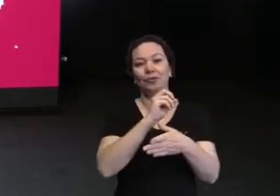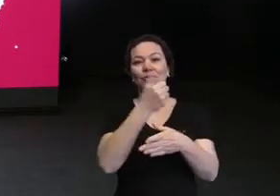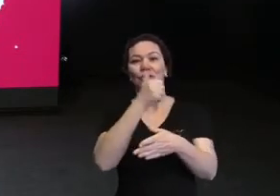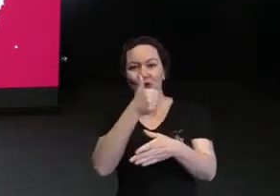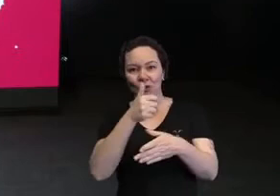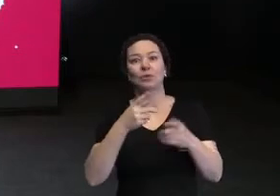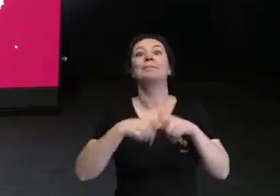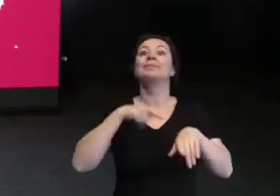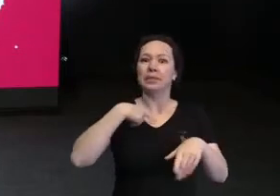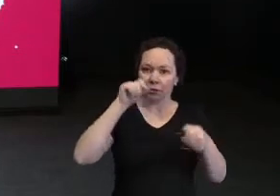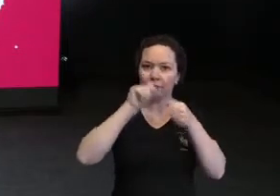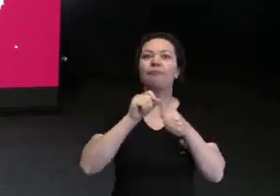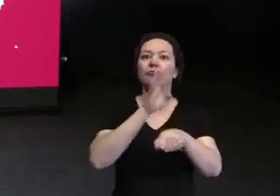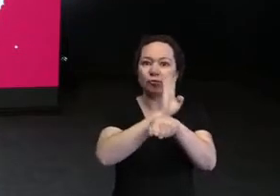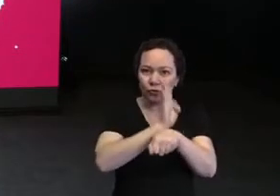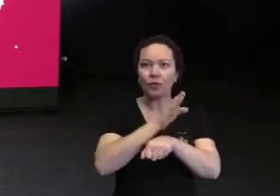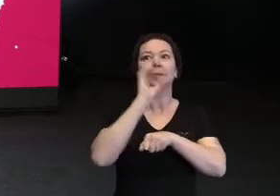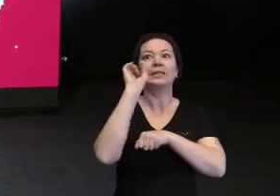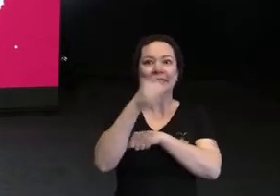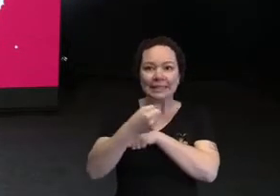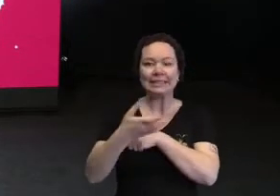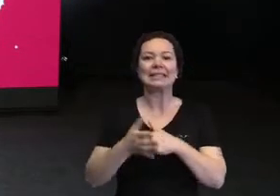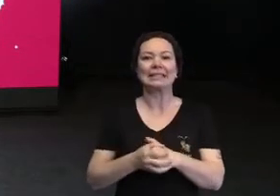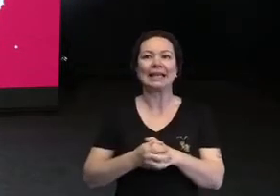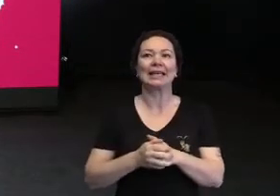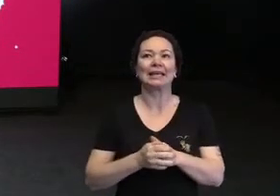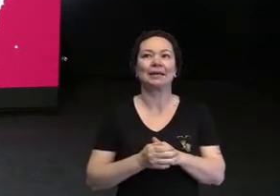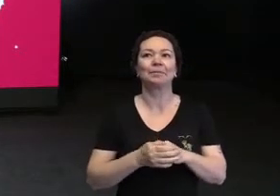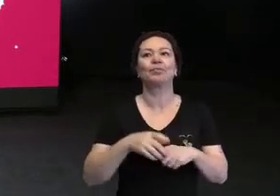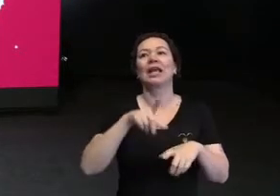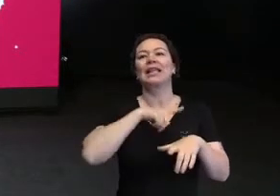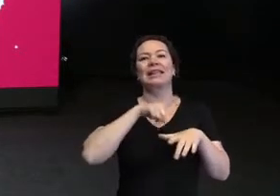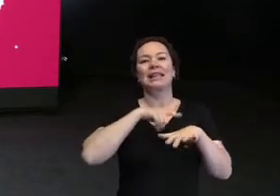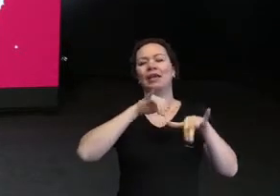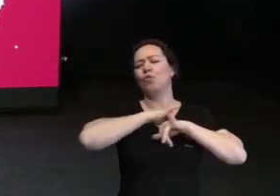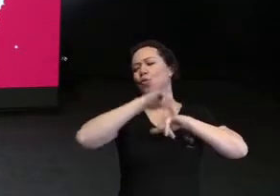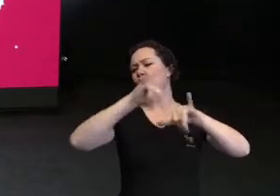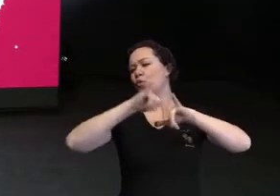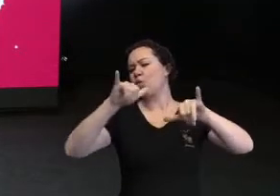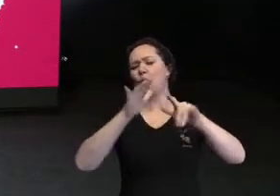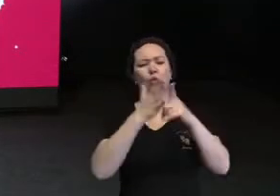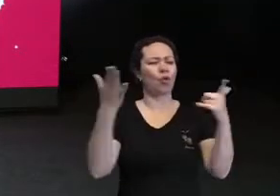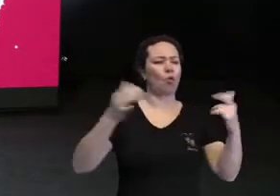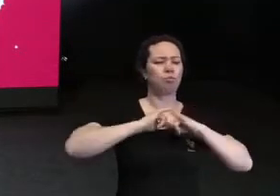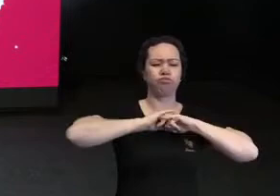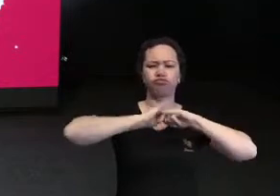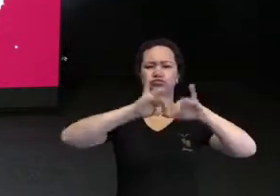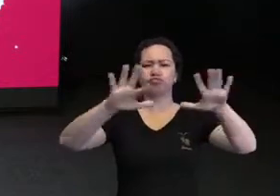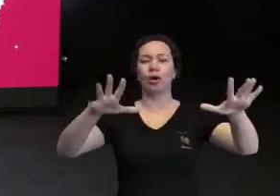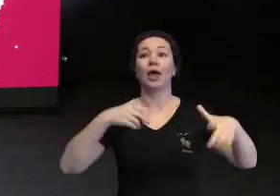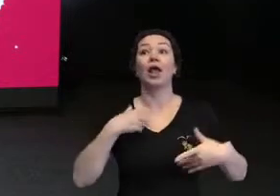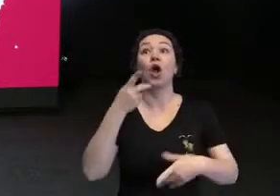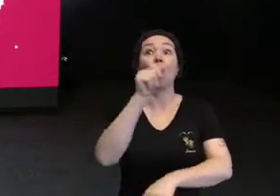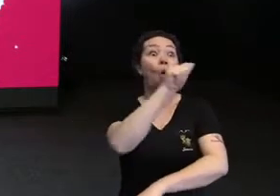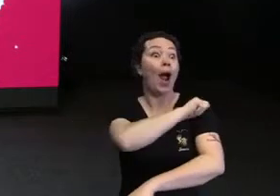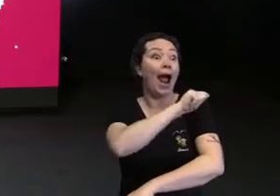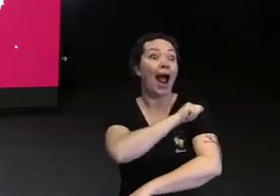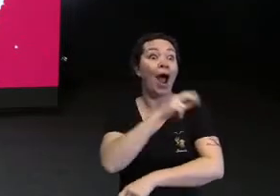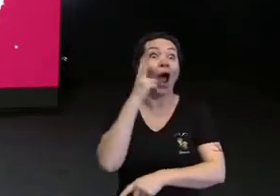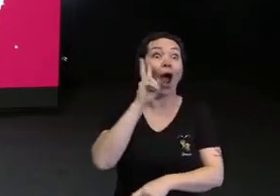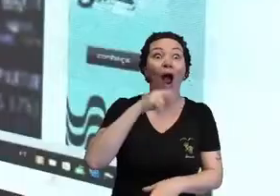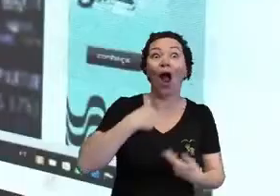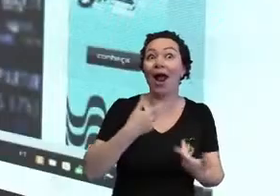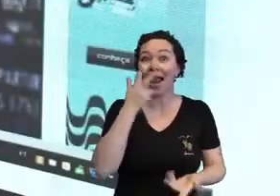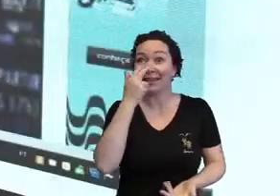o raio do filme, e aí, eles saíram em vários veículos de comunicação, eu falei, meu Deus, um aluno, olha só, a cara da